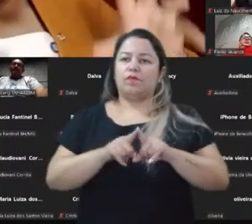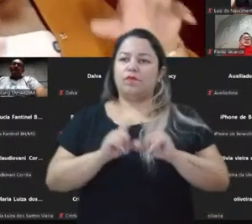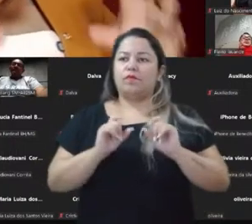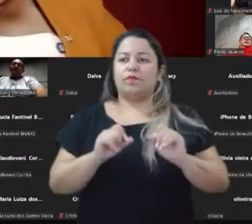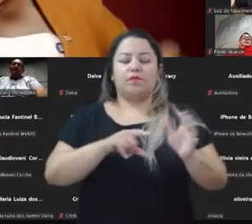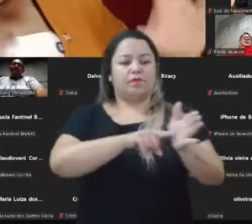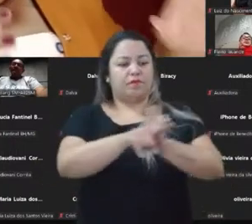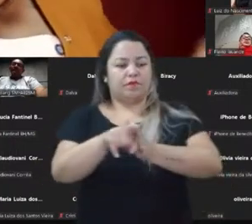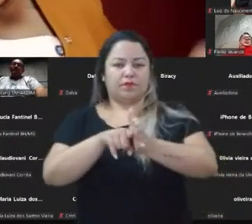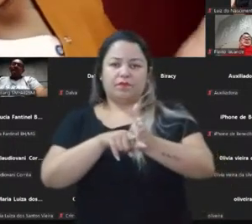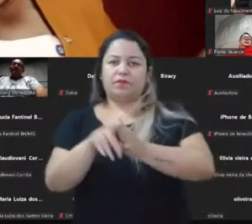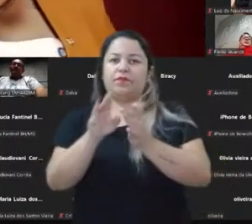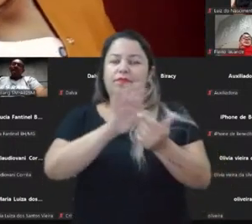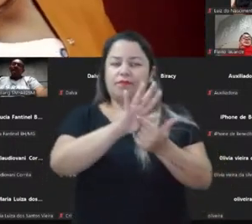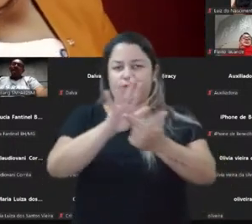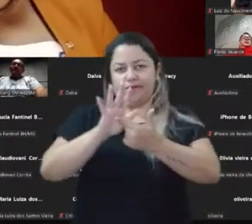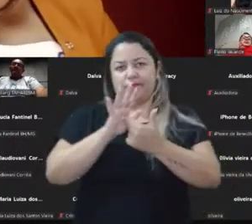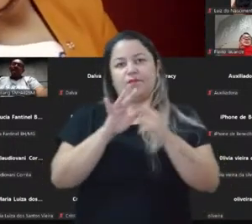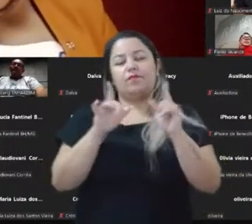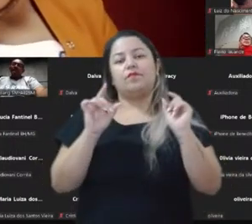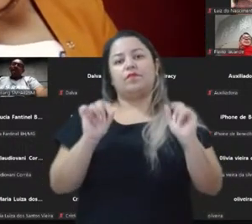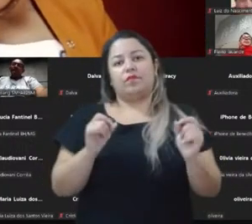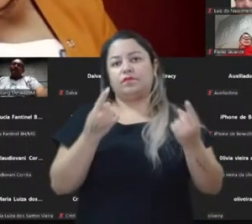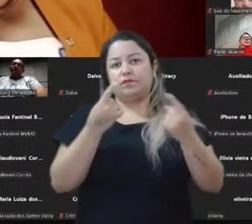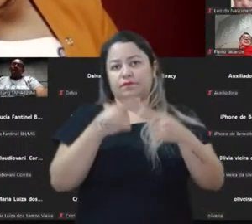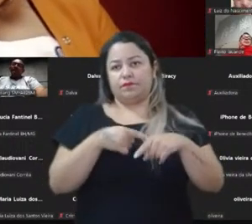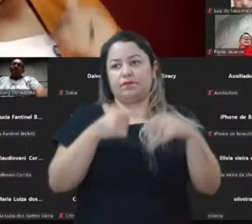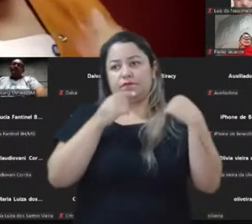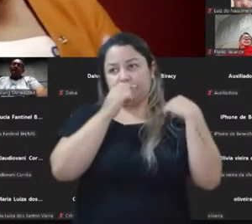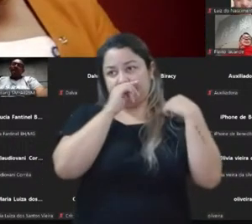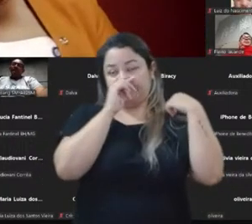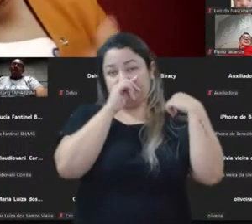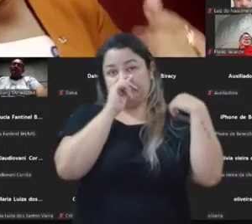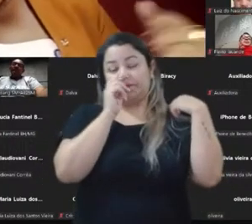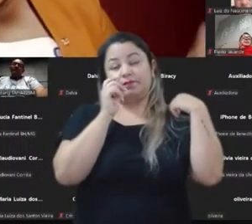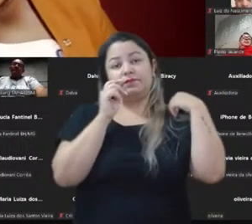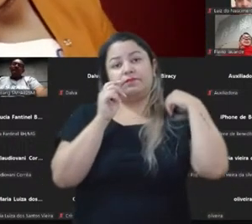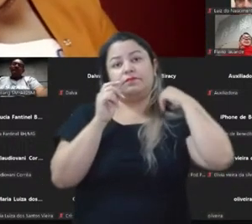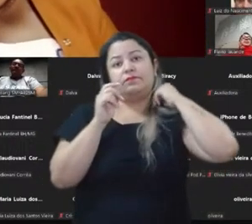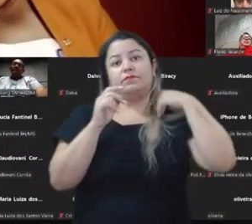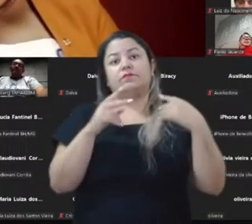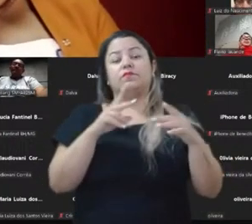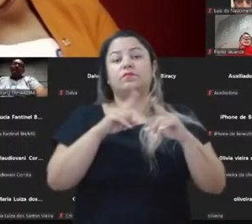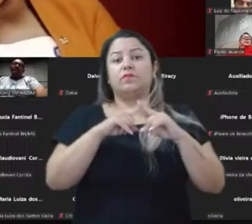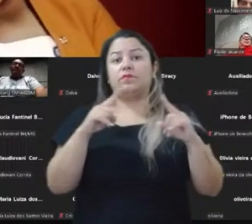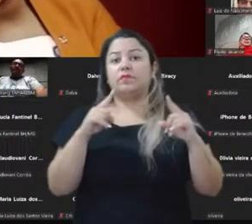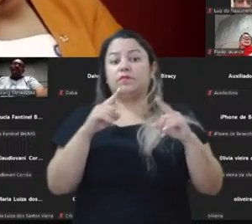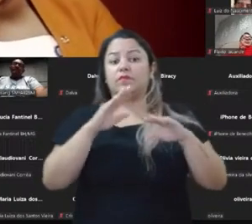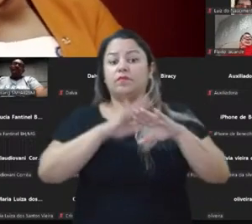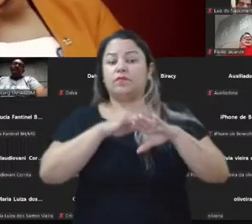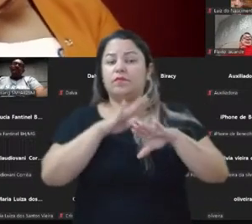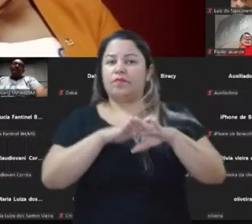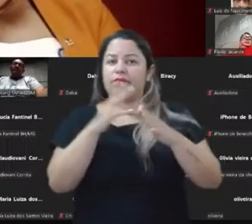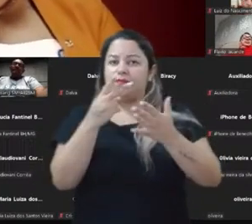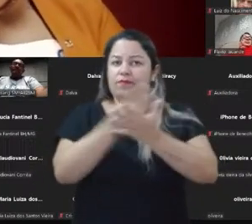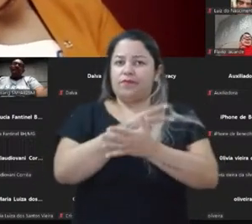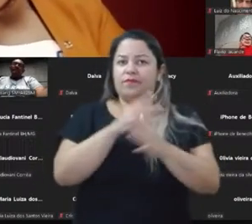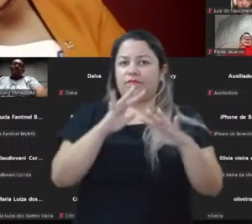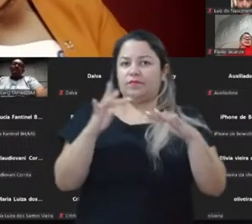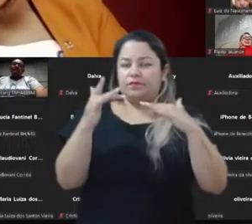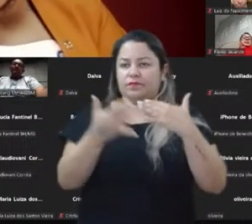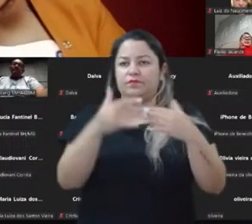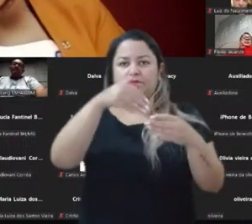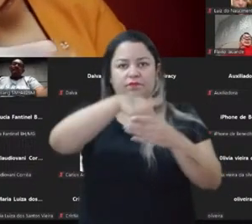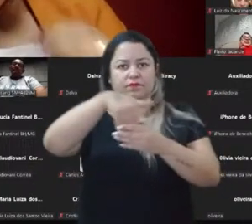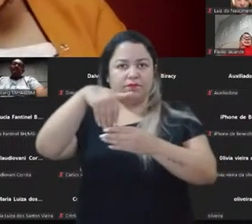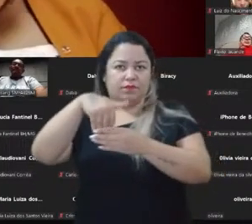pesquisas mostram justamente o contrário. O que mais repercutiu nas redes sociais nessas eleições não